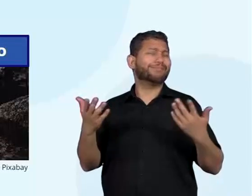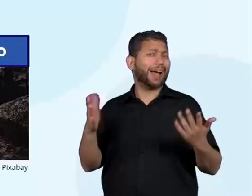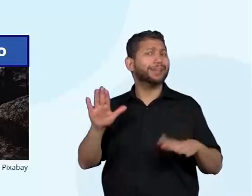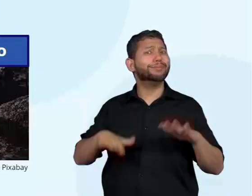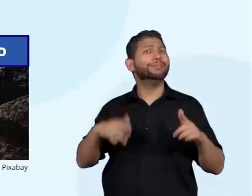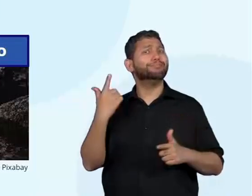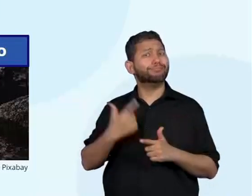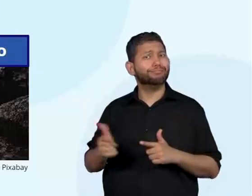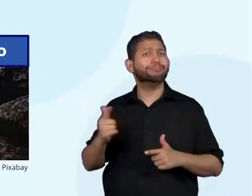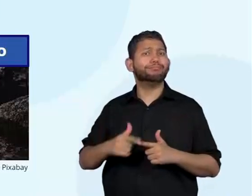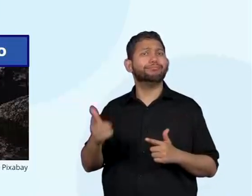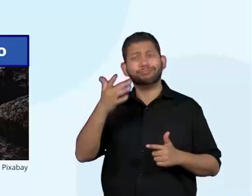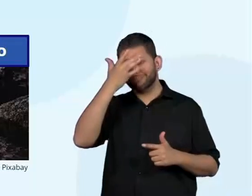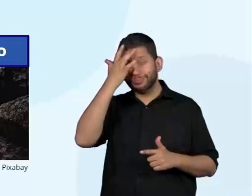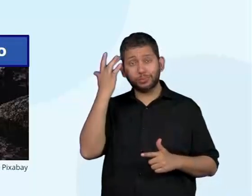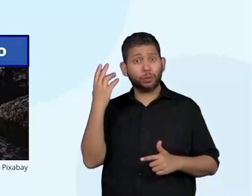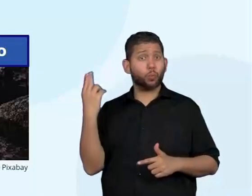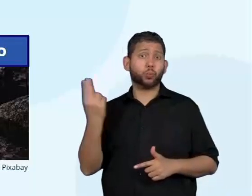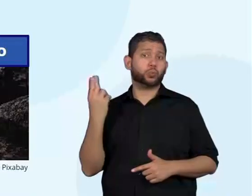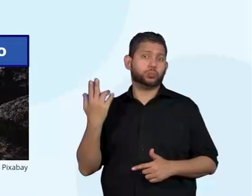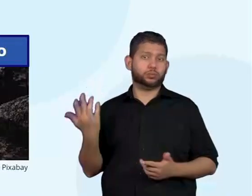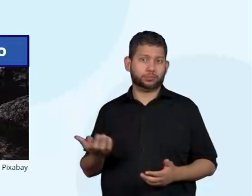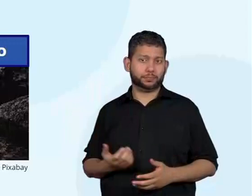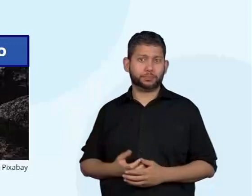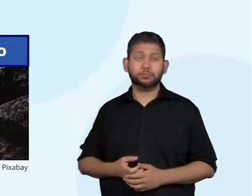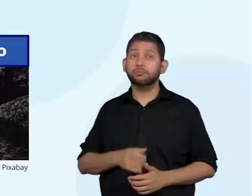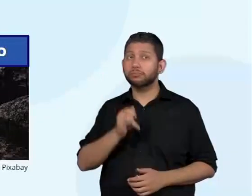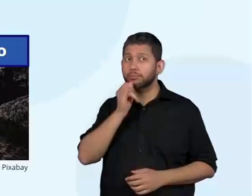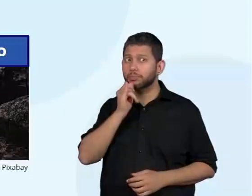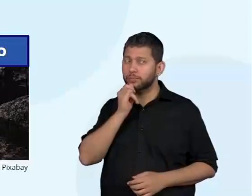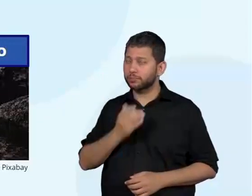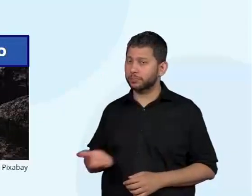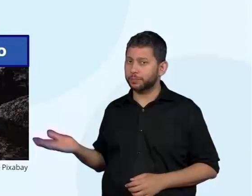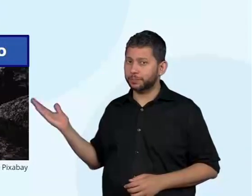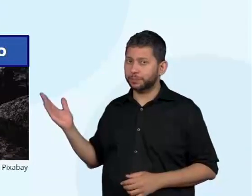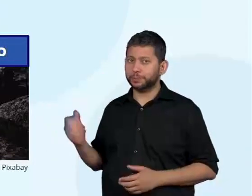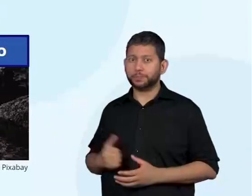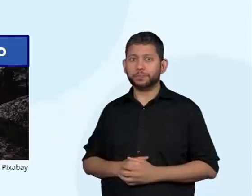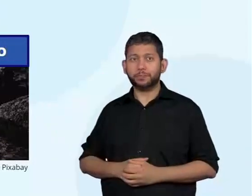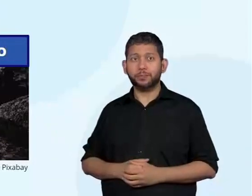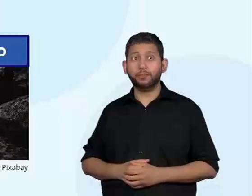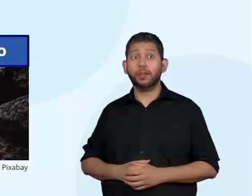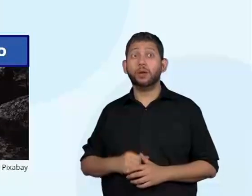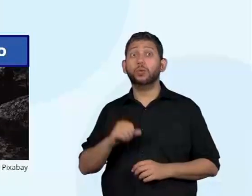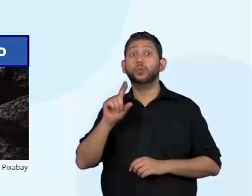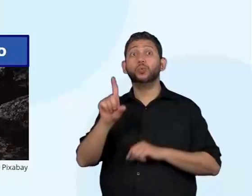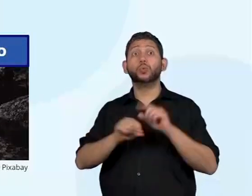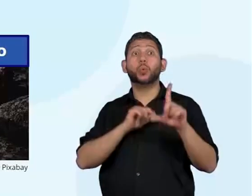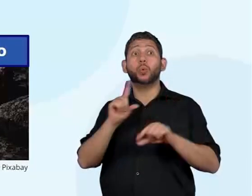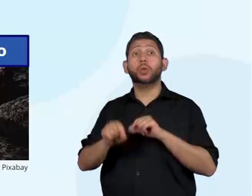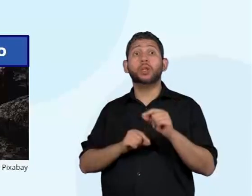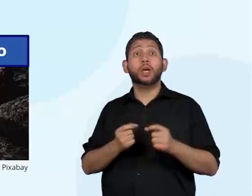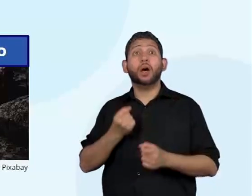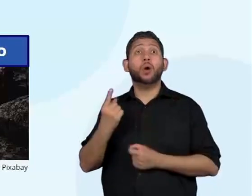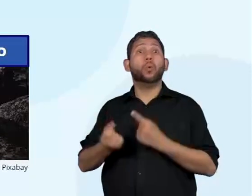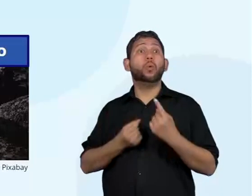dos consumidores. Atualmente, são os seguintes. Eu separei para vocês algumas